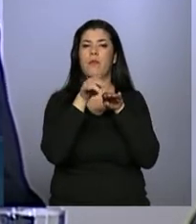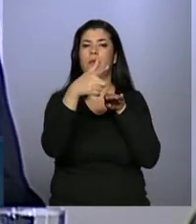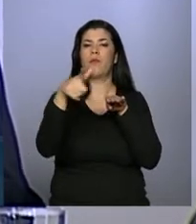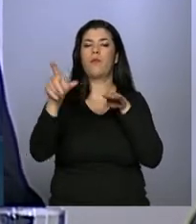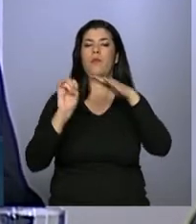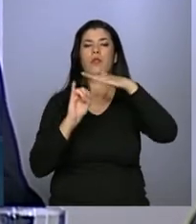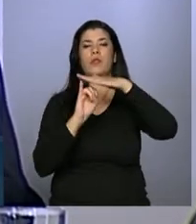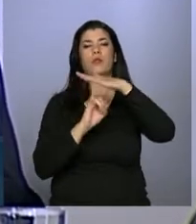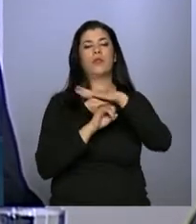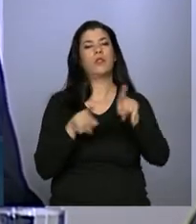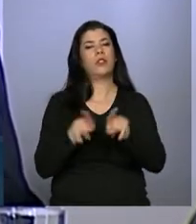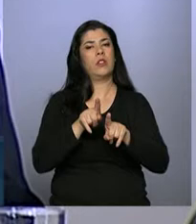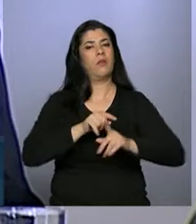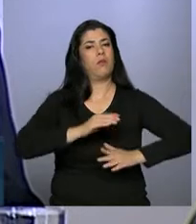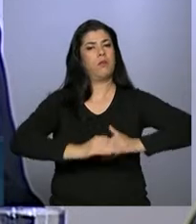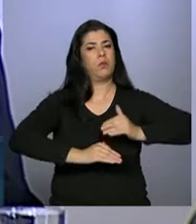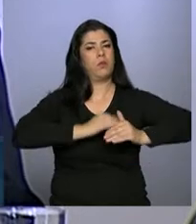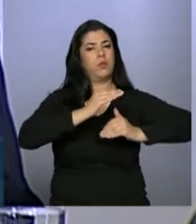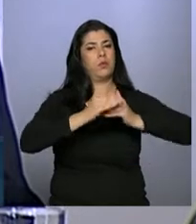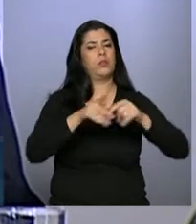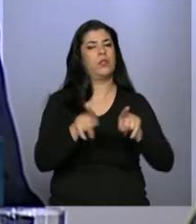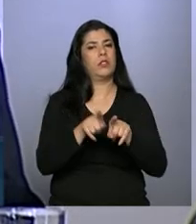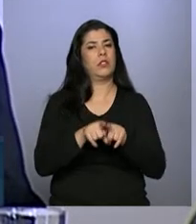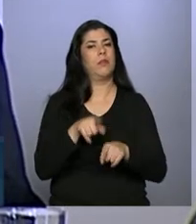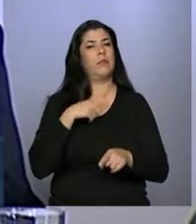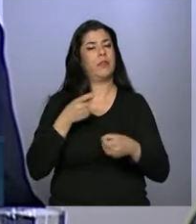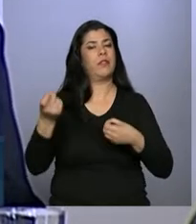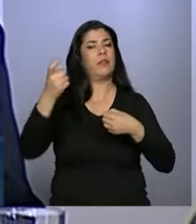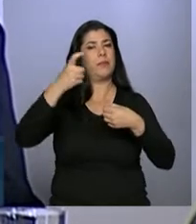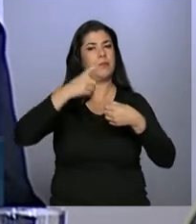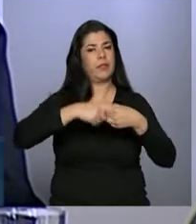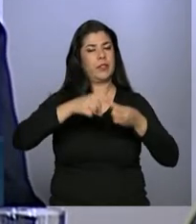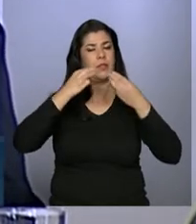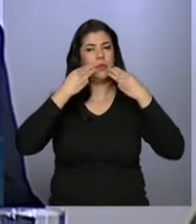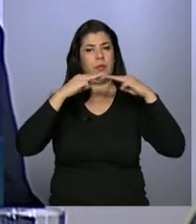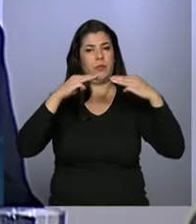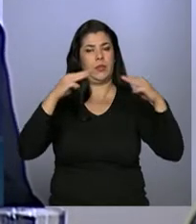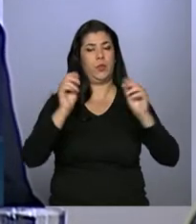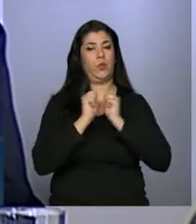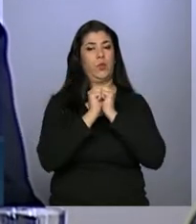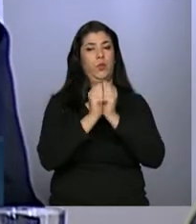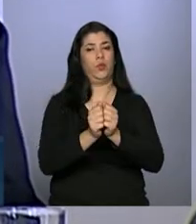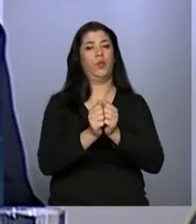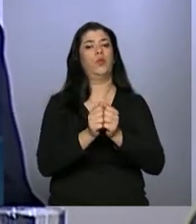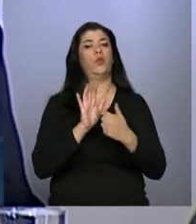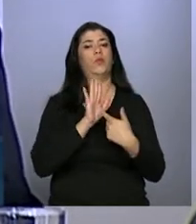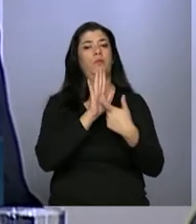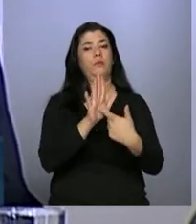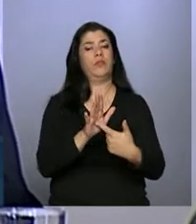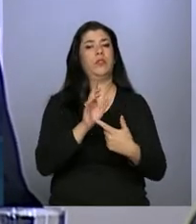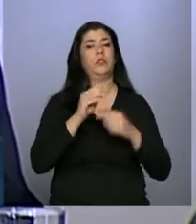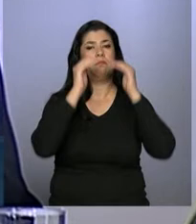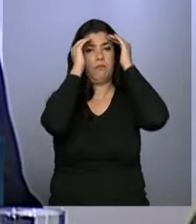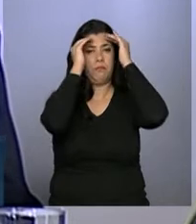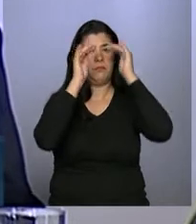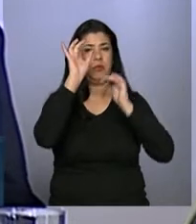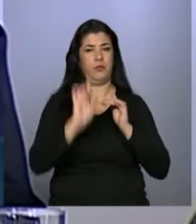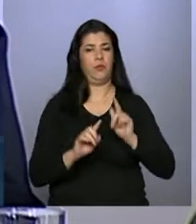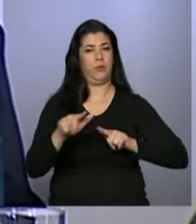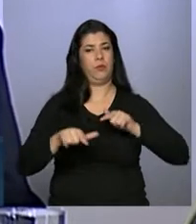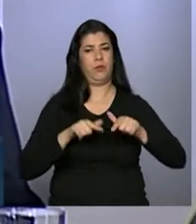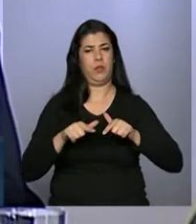que cresceram ao longo do tempo e são parceiras na missão de fazer valer os direitos dos trabalhadores.